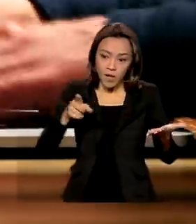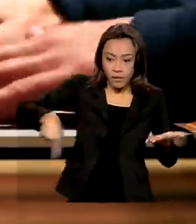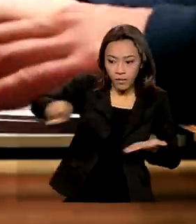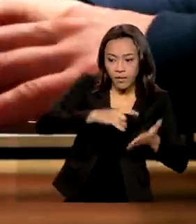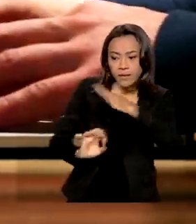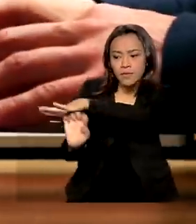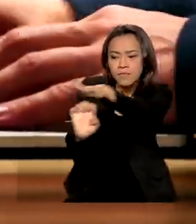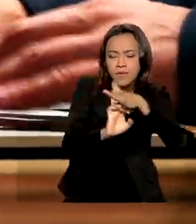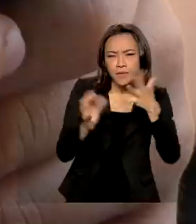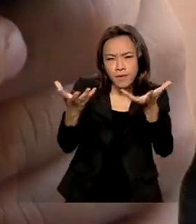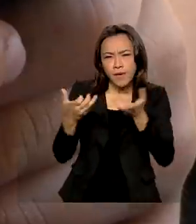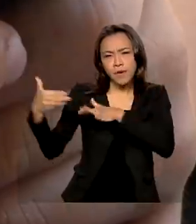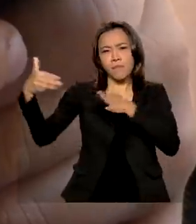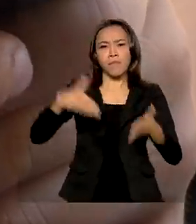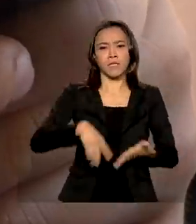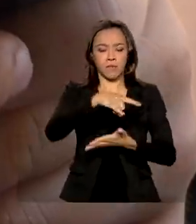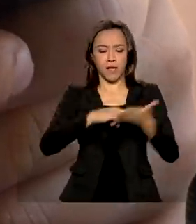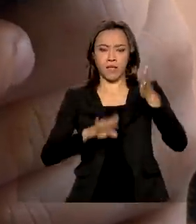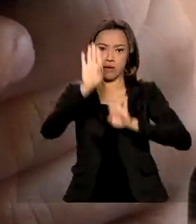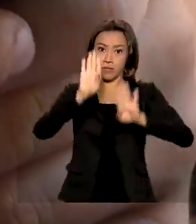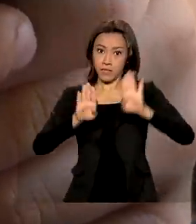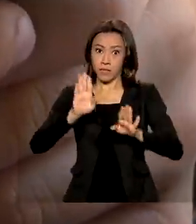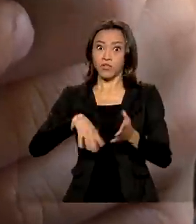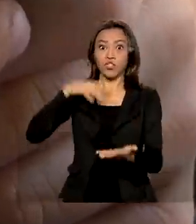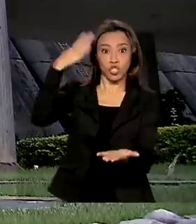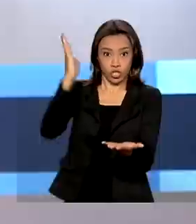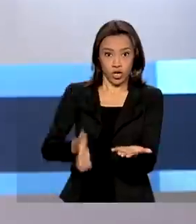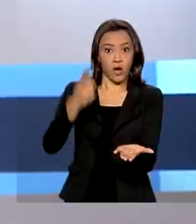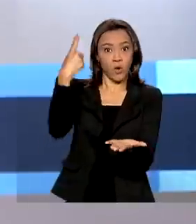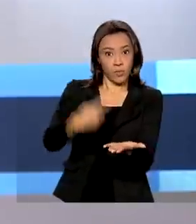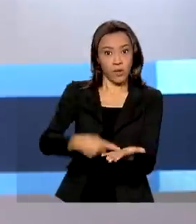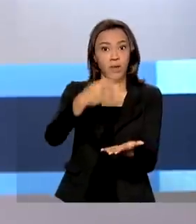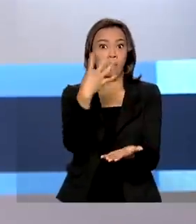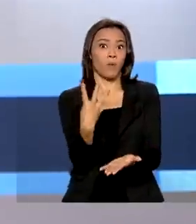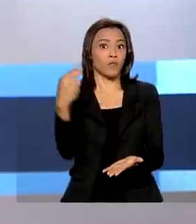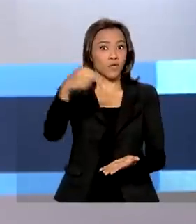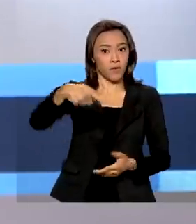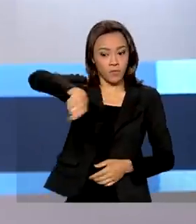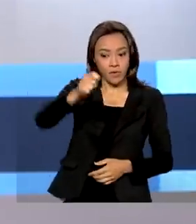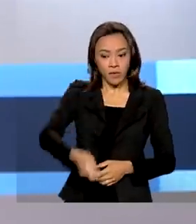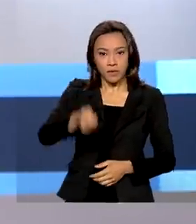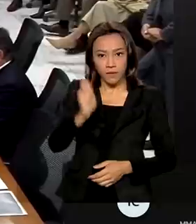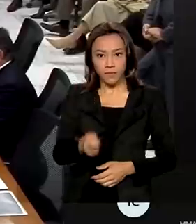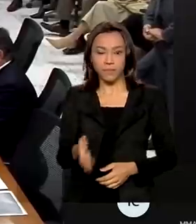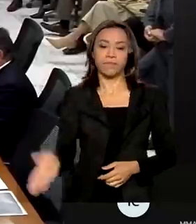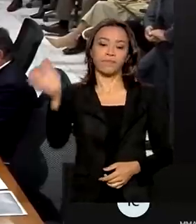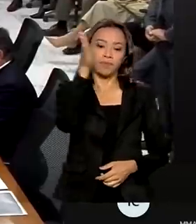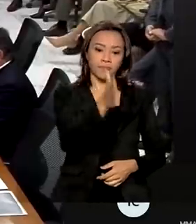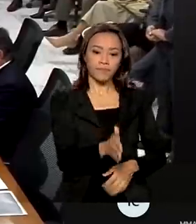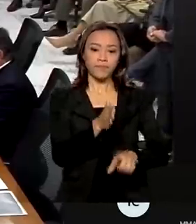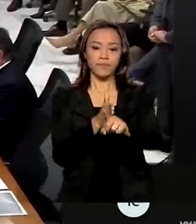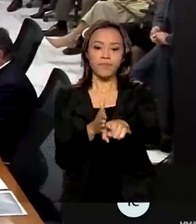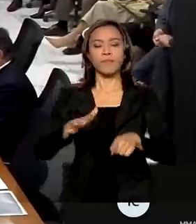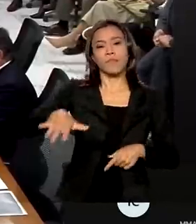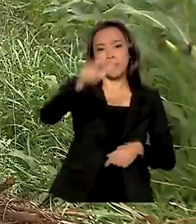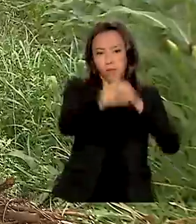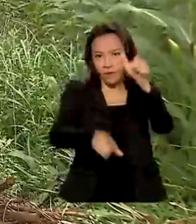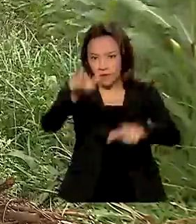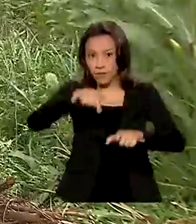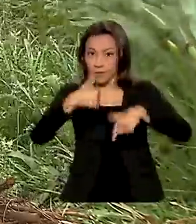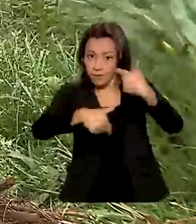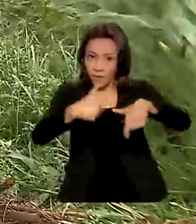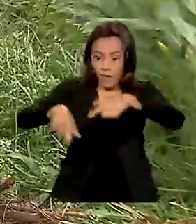da licitação. O leilão está marcado para 4 de novembro. E veja também, produtor rural que prestar